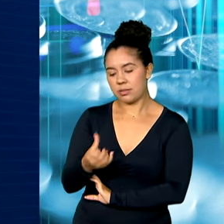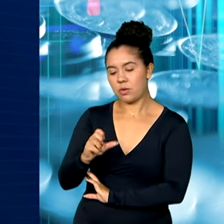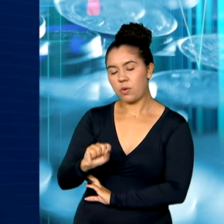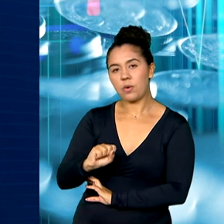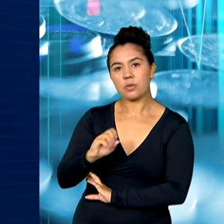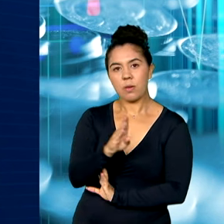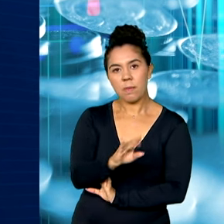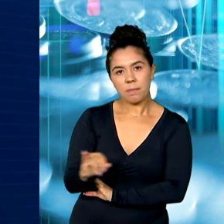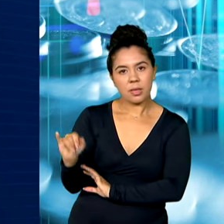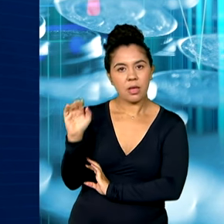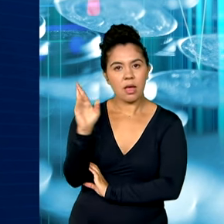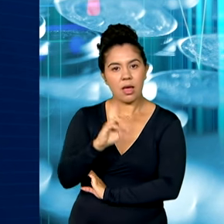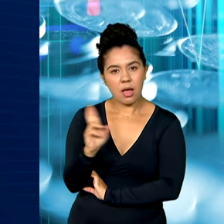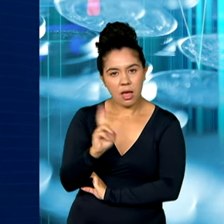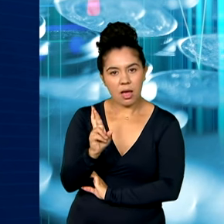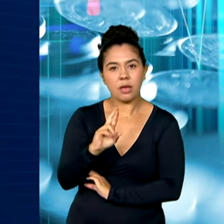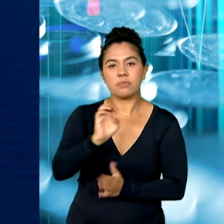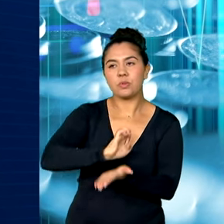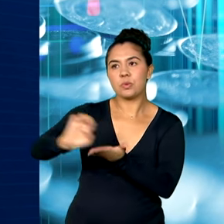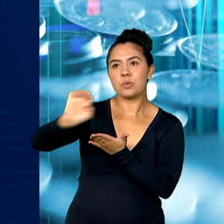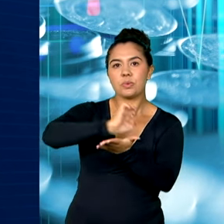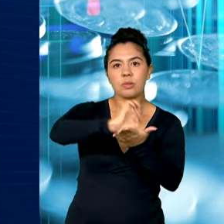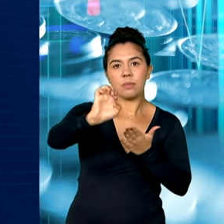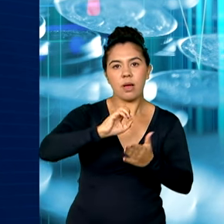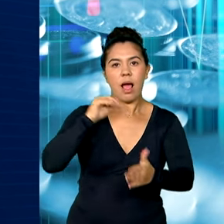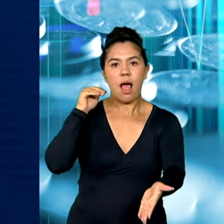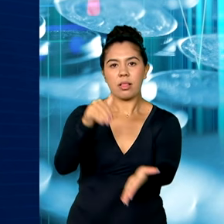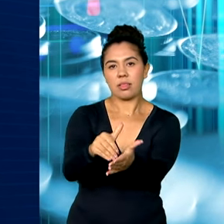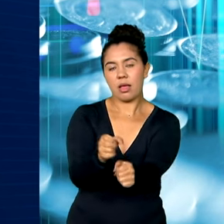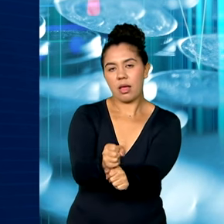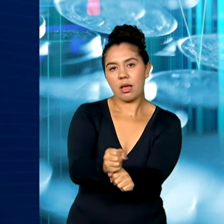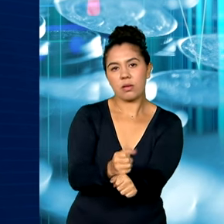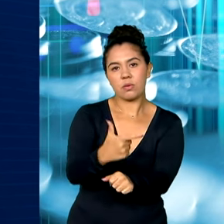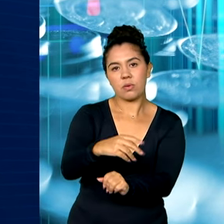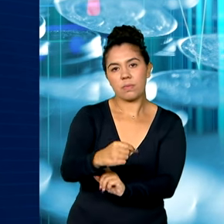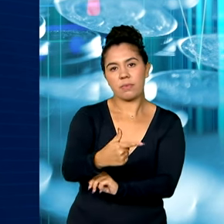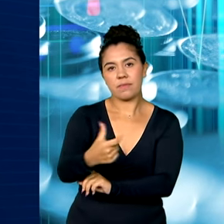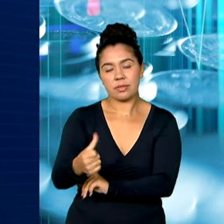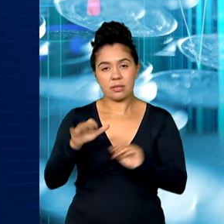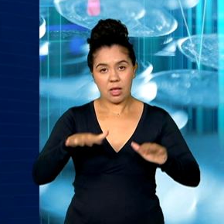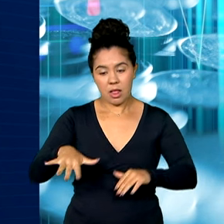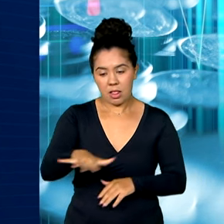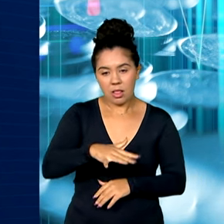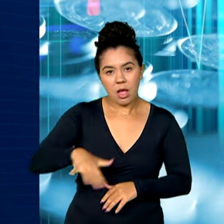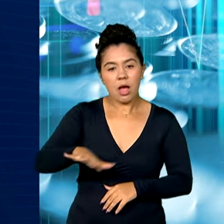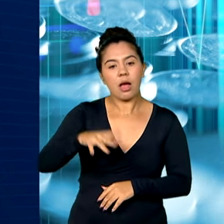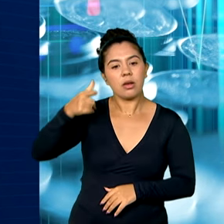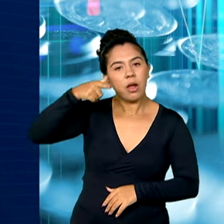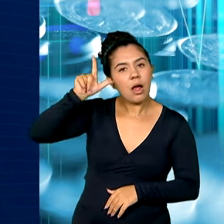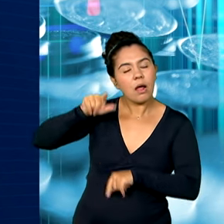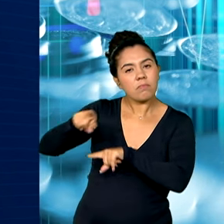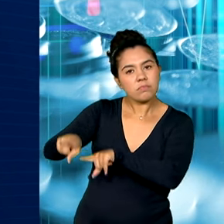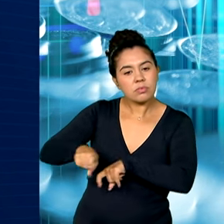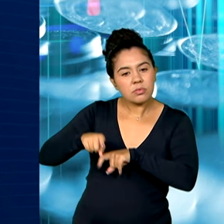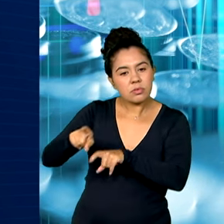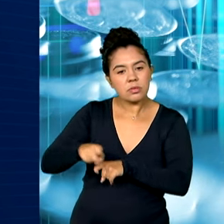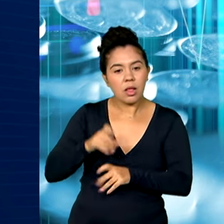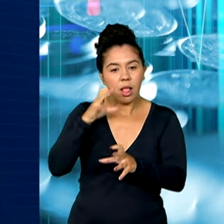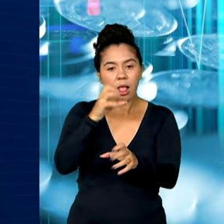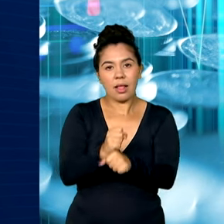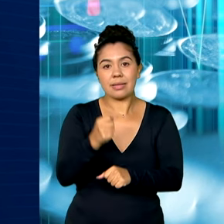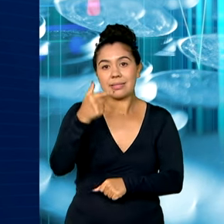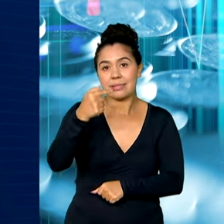reais em exportações até 2026. No agronegócio, sete convênios buscam ampliar a presença